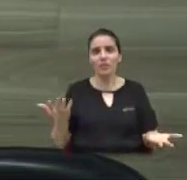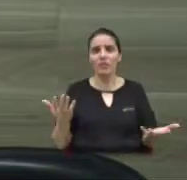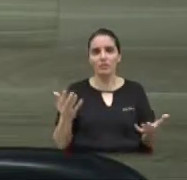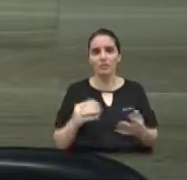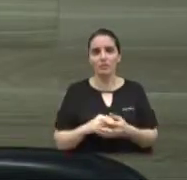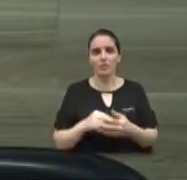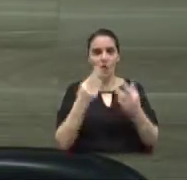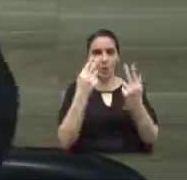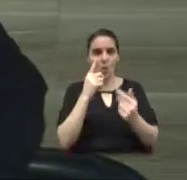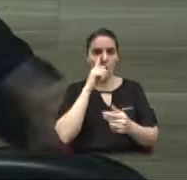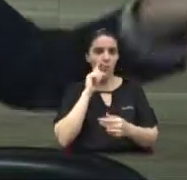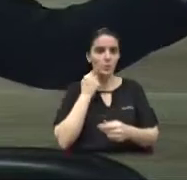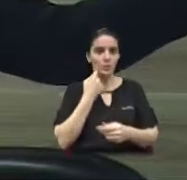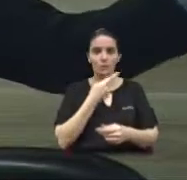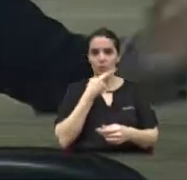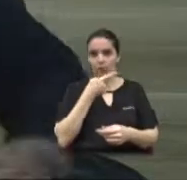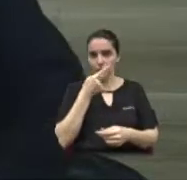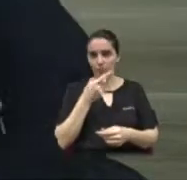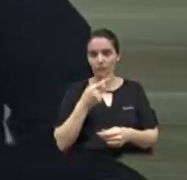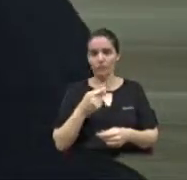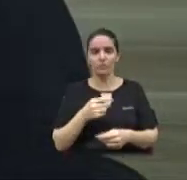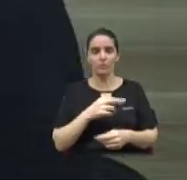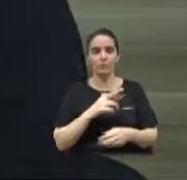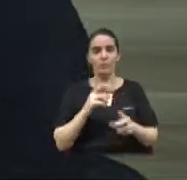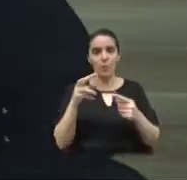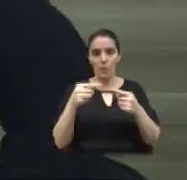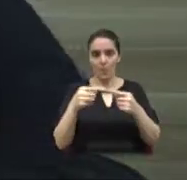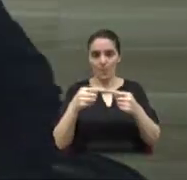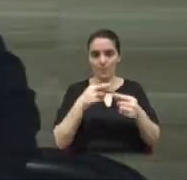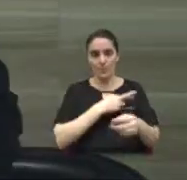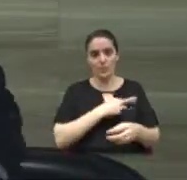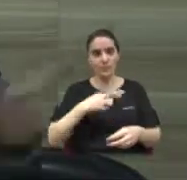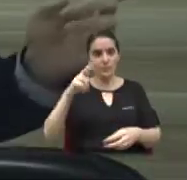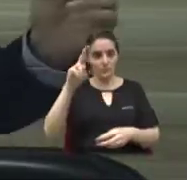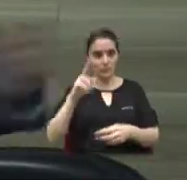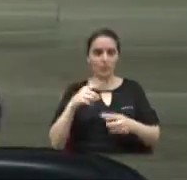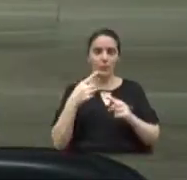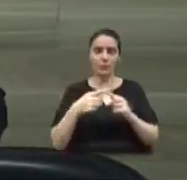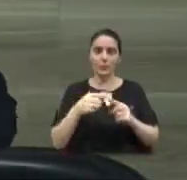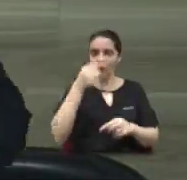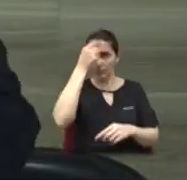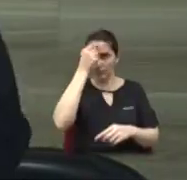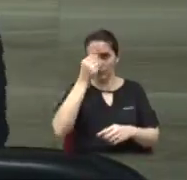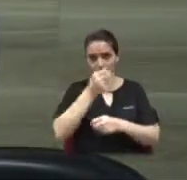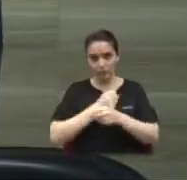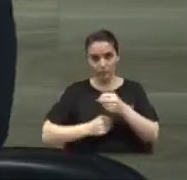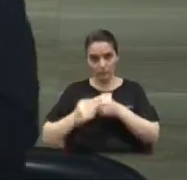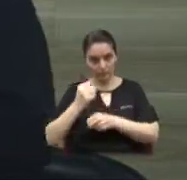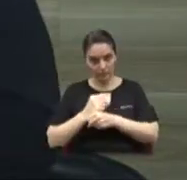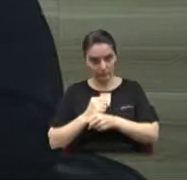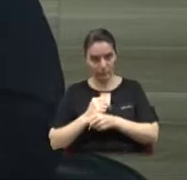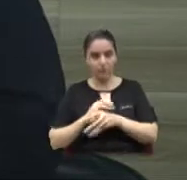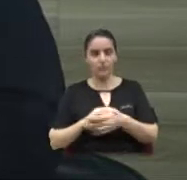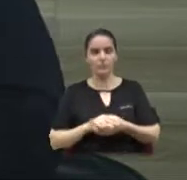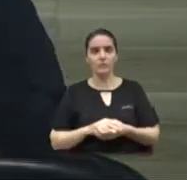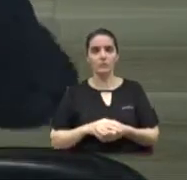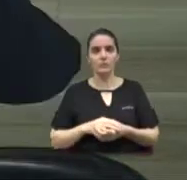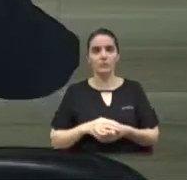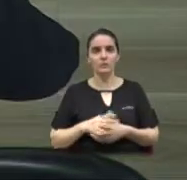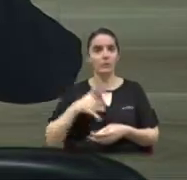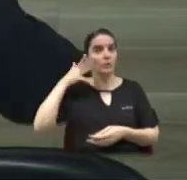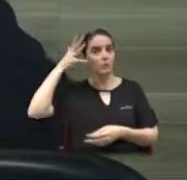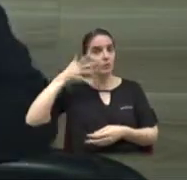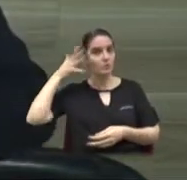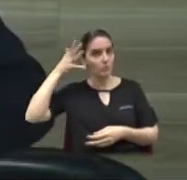da sua parte, também da fala do vereador Vaguinho, porque tive o ano passado a oportunidade de dar uma palestra